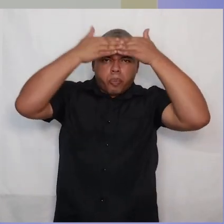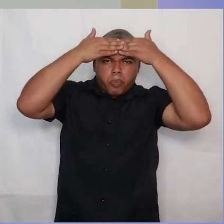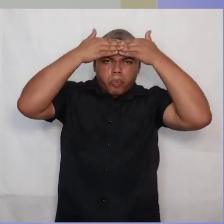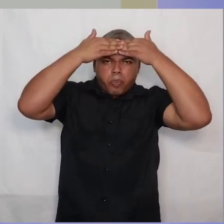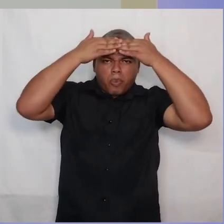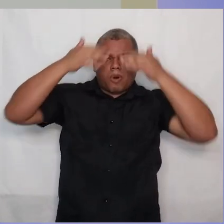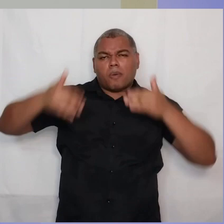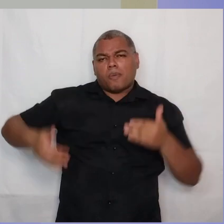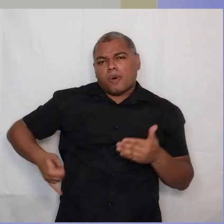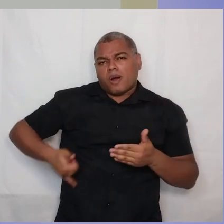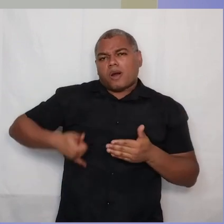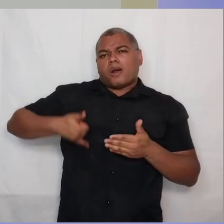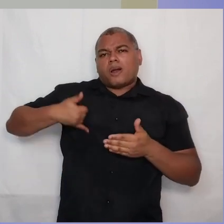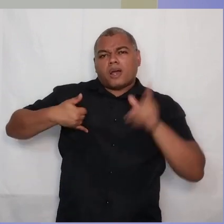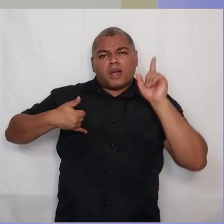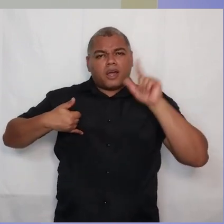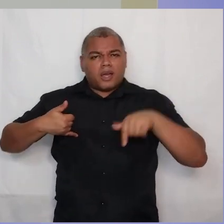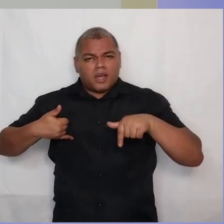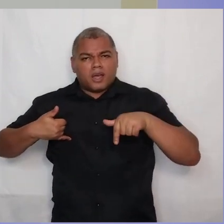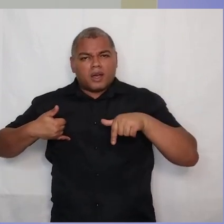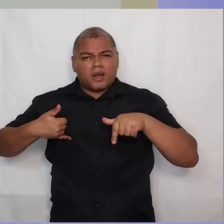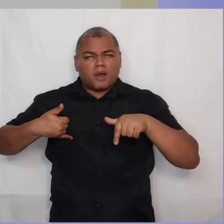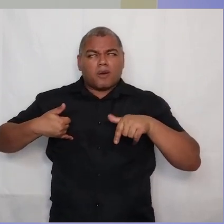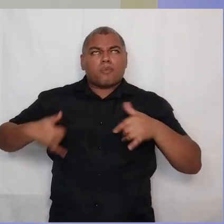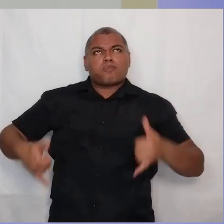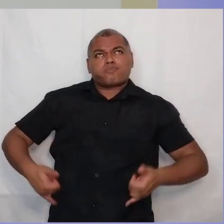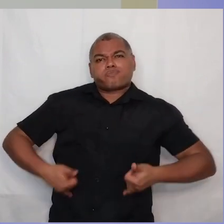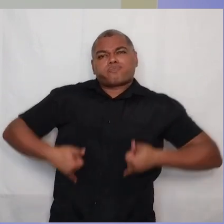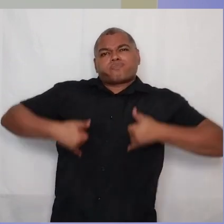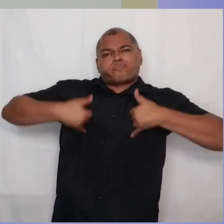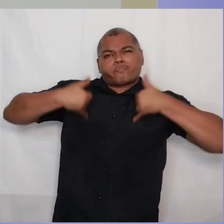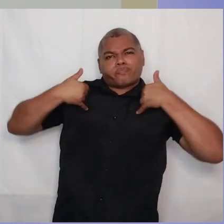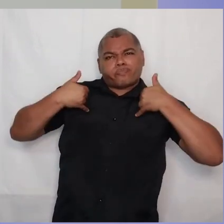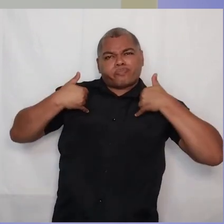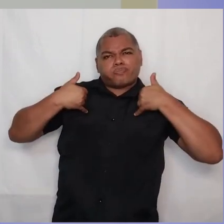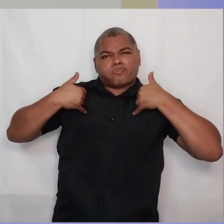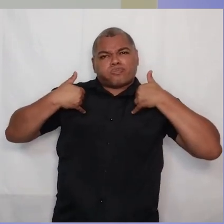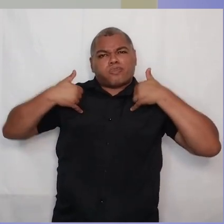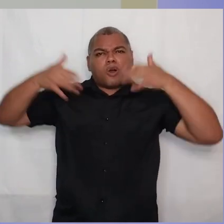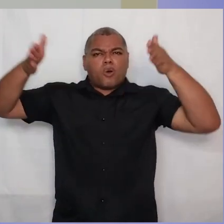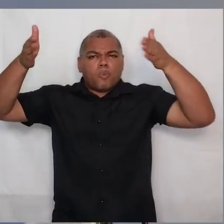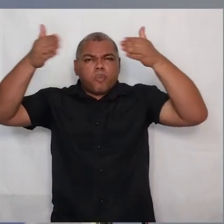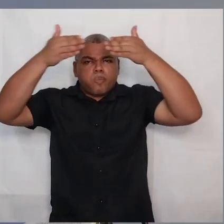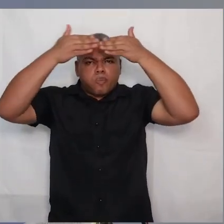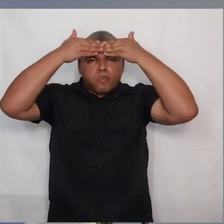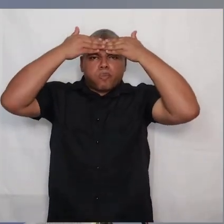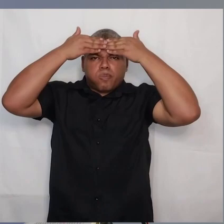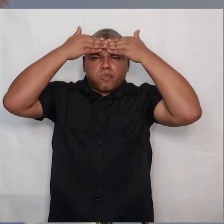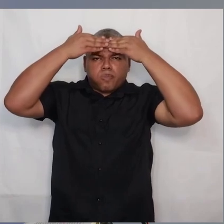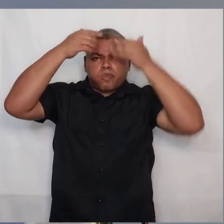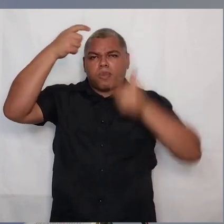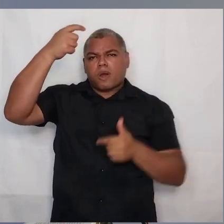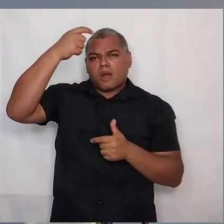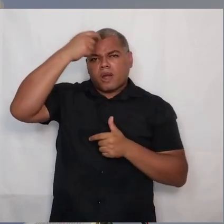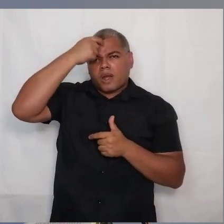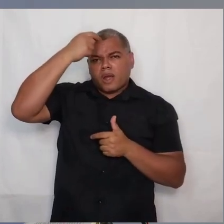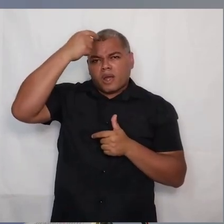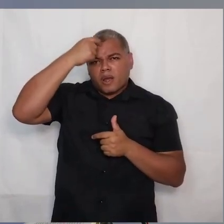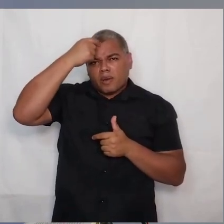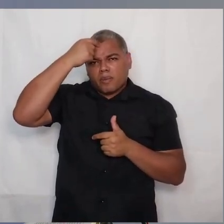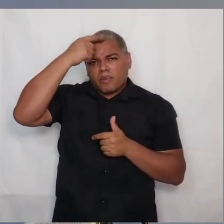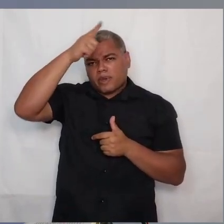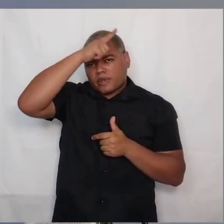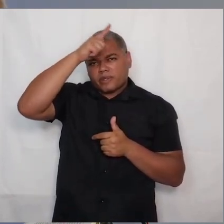entendimento vazio, vaidoso e obscurecido. A mente do ímpio não